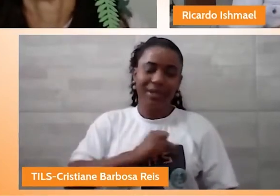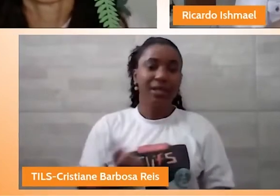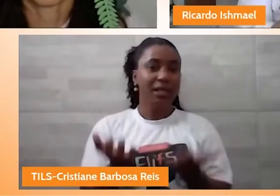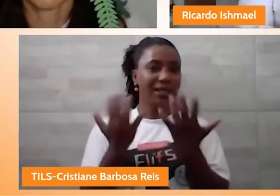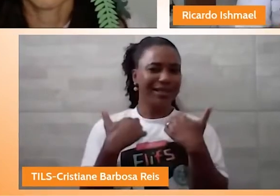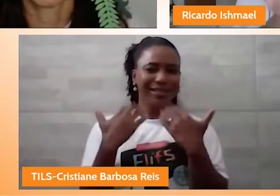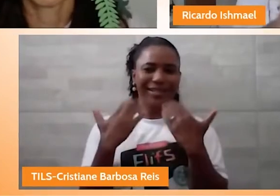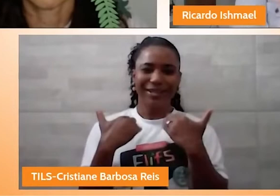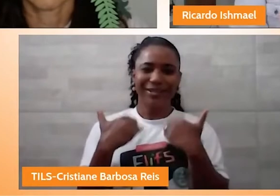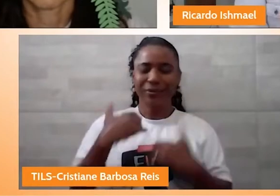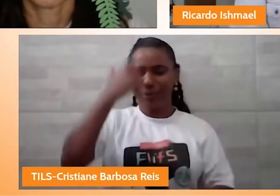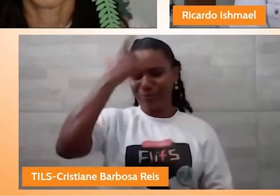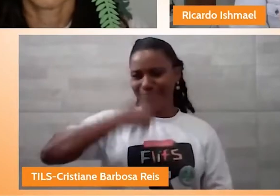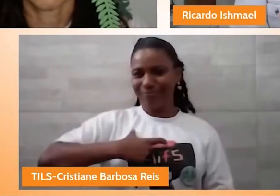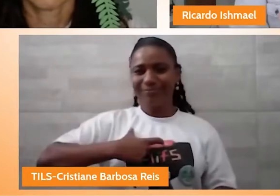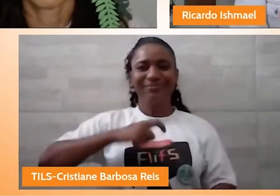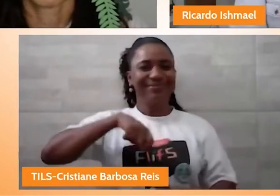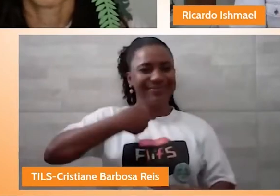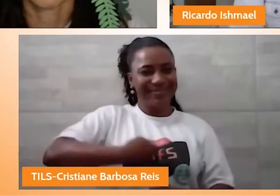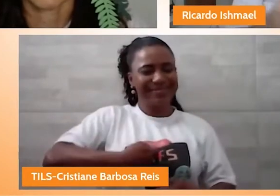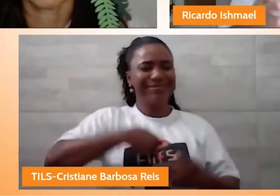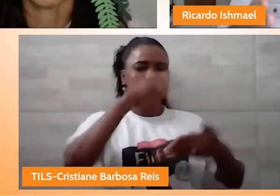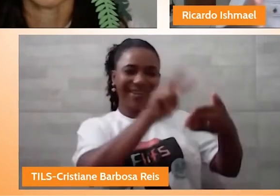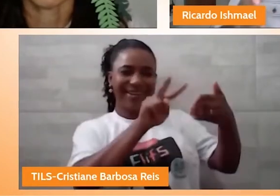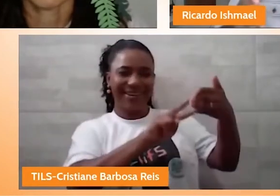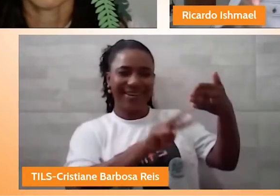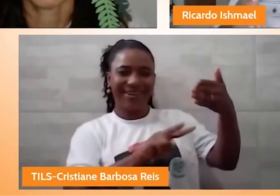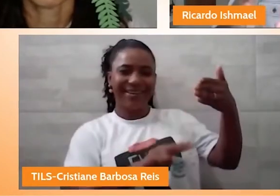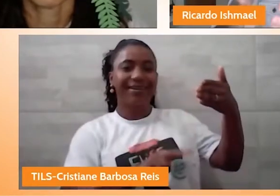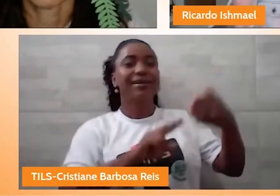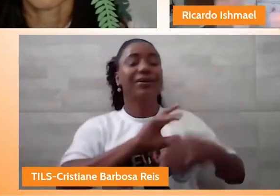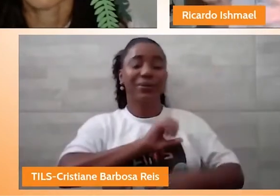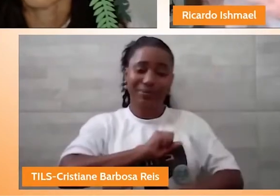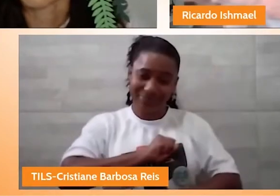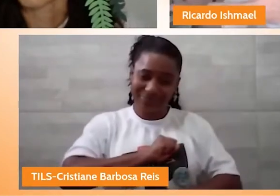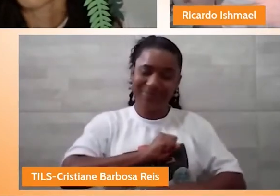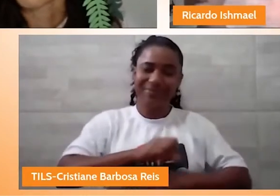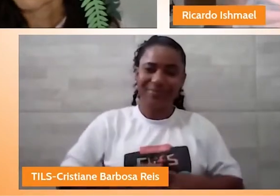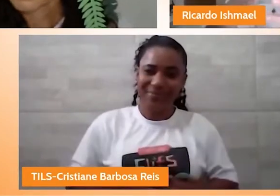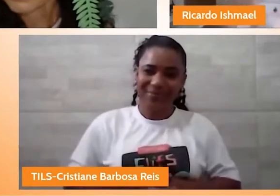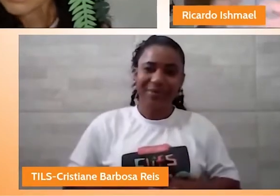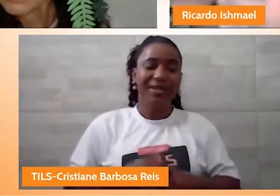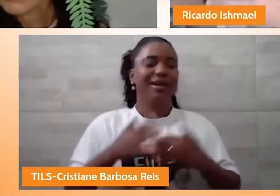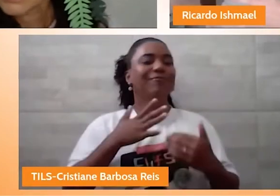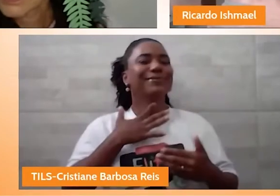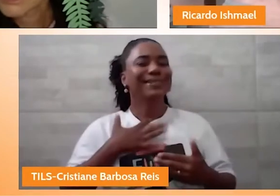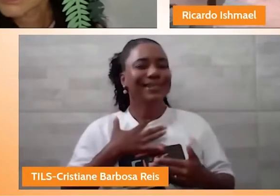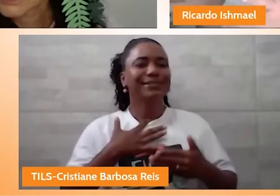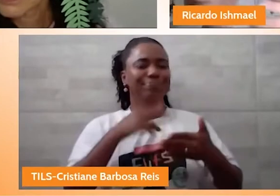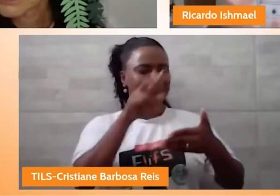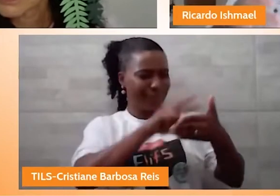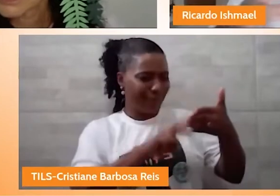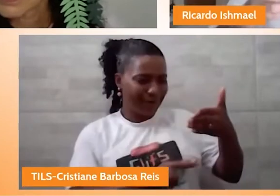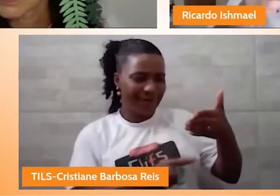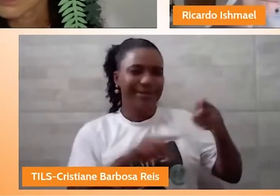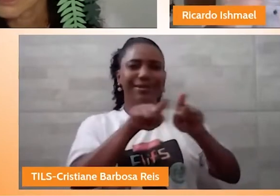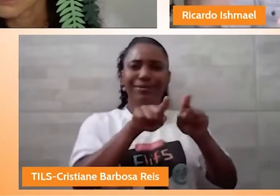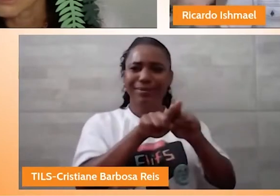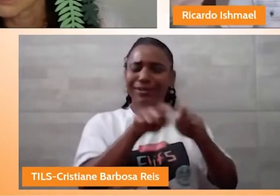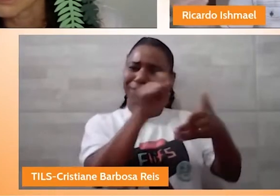tornei. E, a partir daí, e em paralelo a isso, desse ser escritor, contador de história,